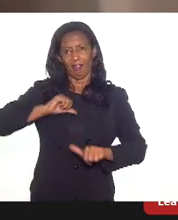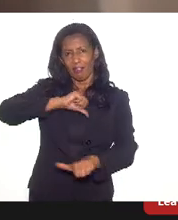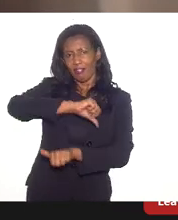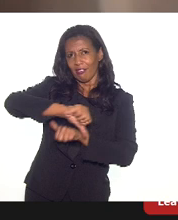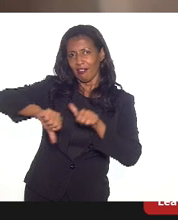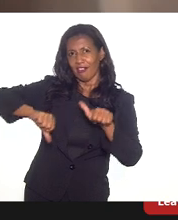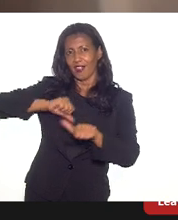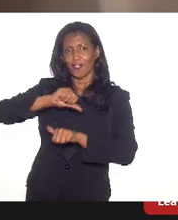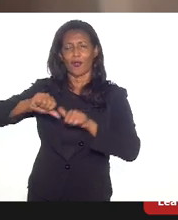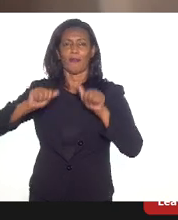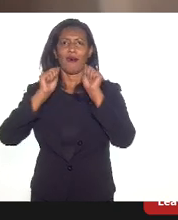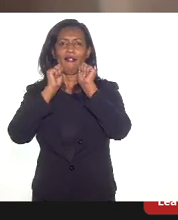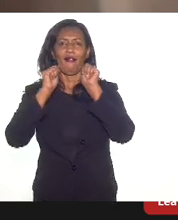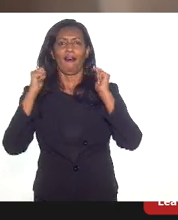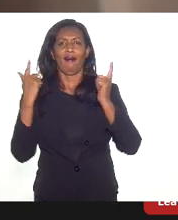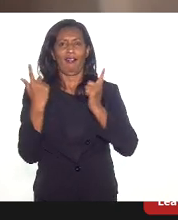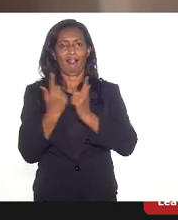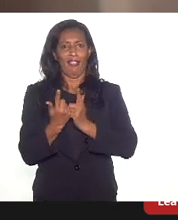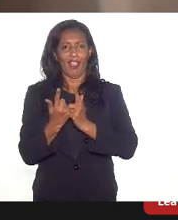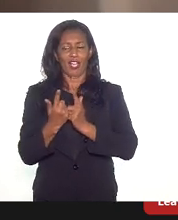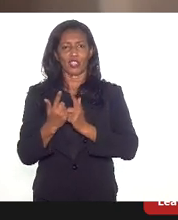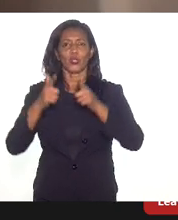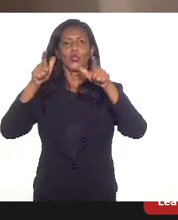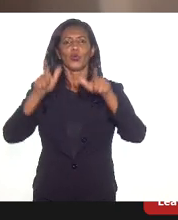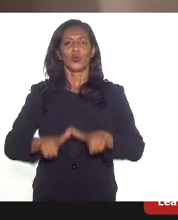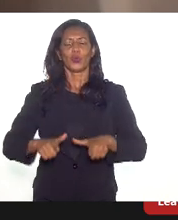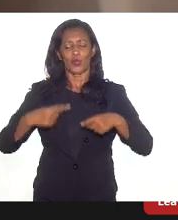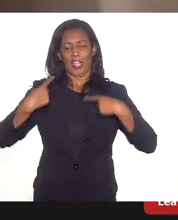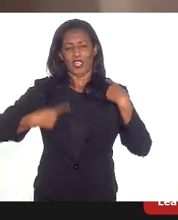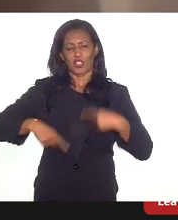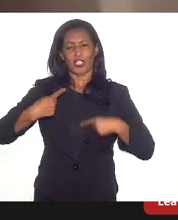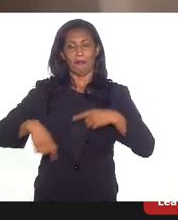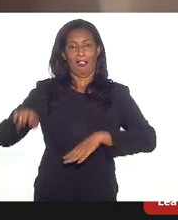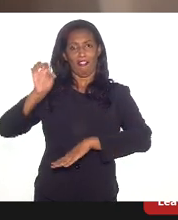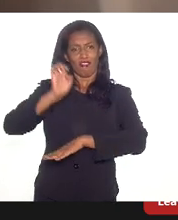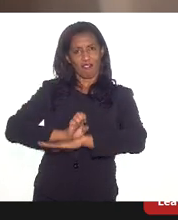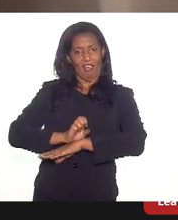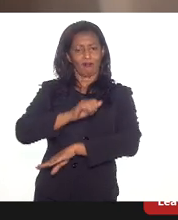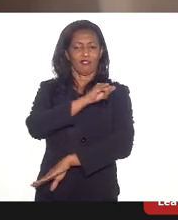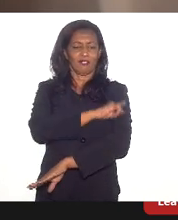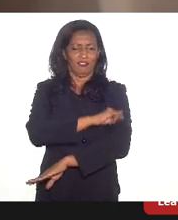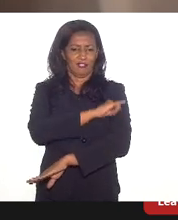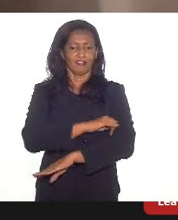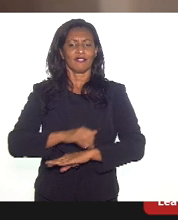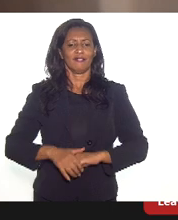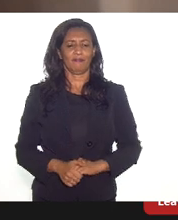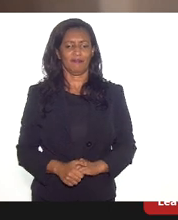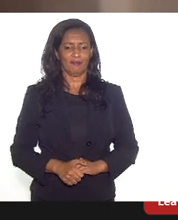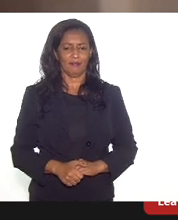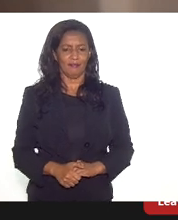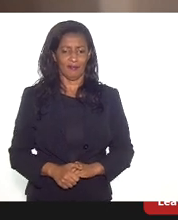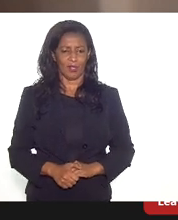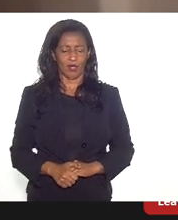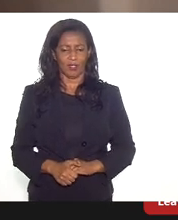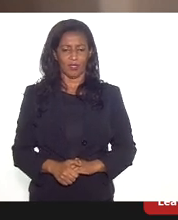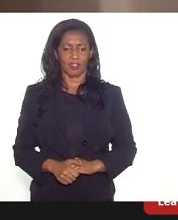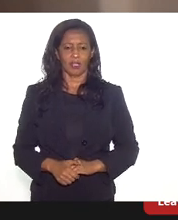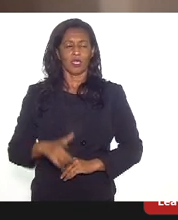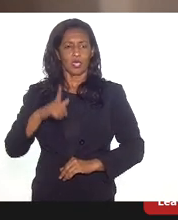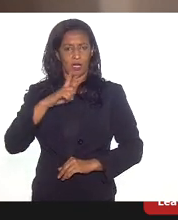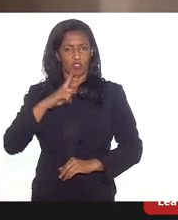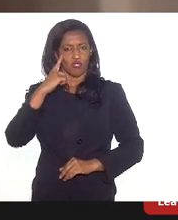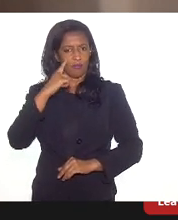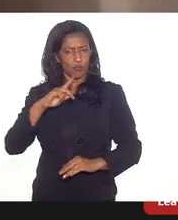transformar a LERJ no lugar de debate sobre o estado do Rio de Janeiro. Acho que isso é uma coisa que a gente tem tido e tem